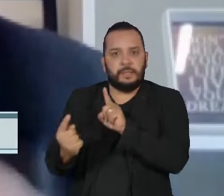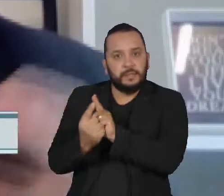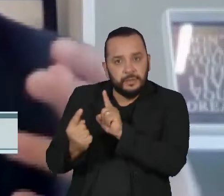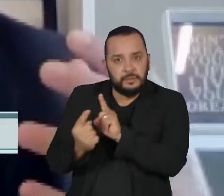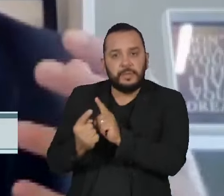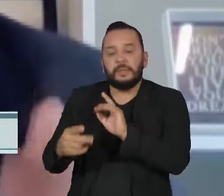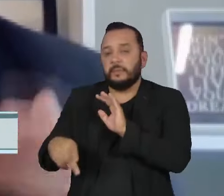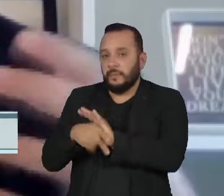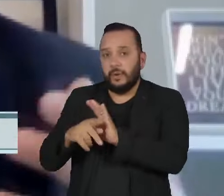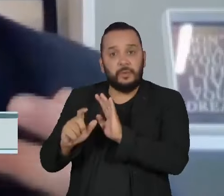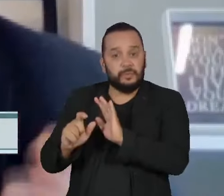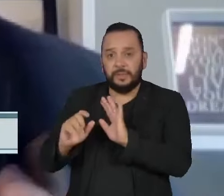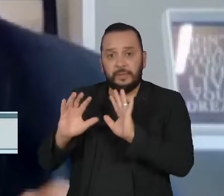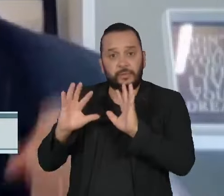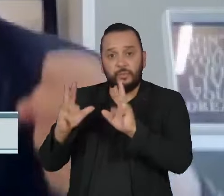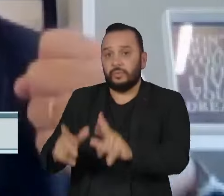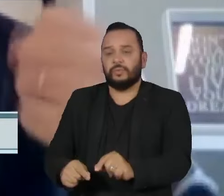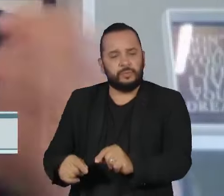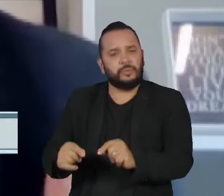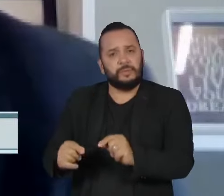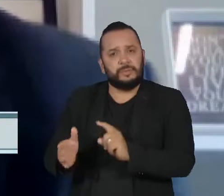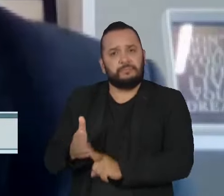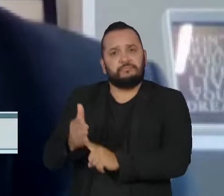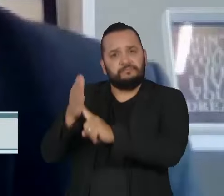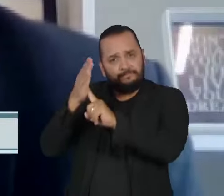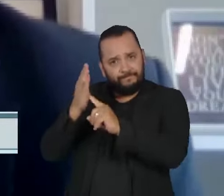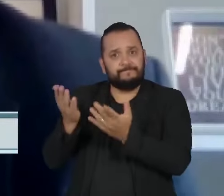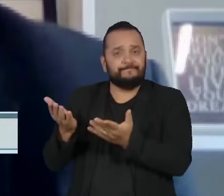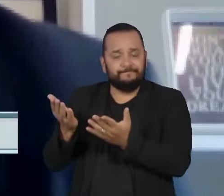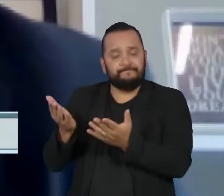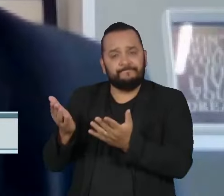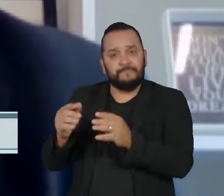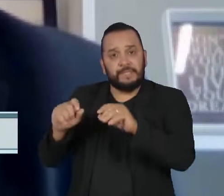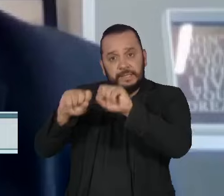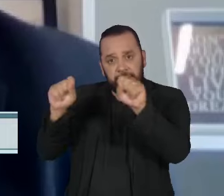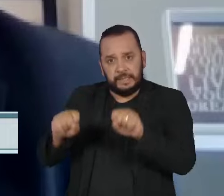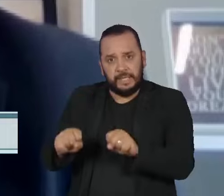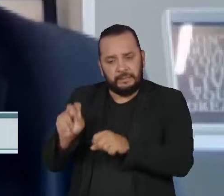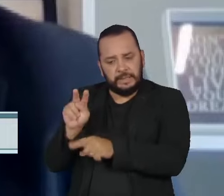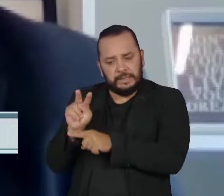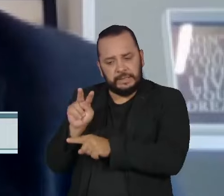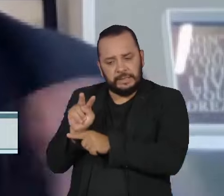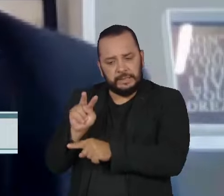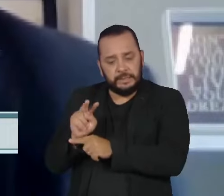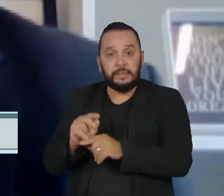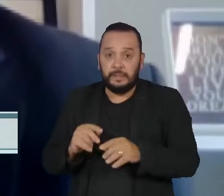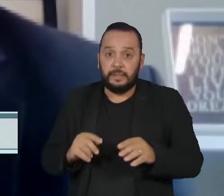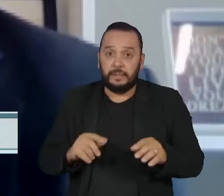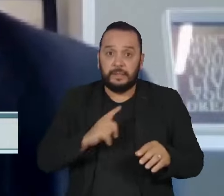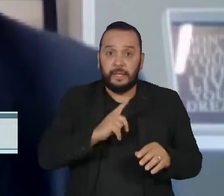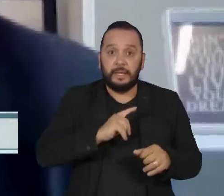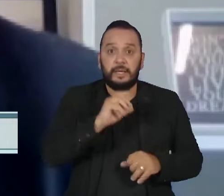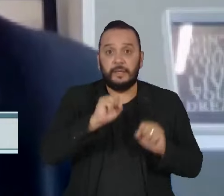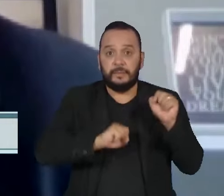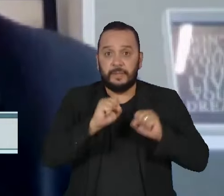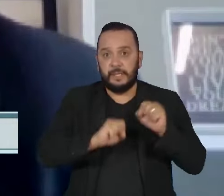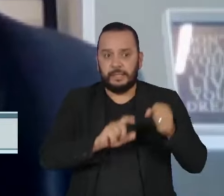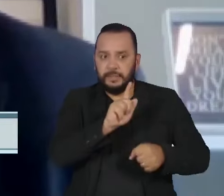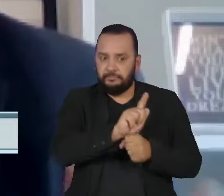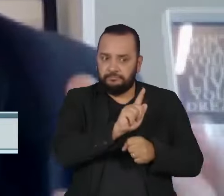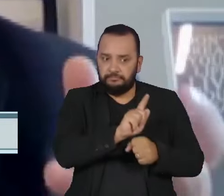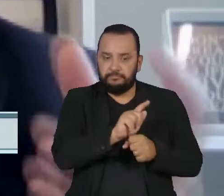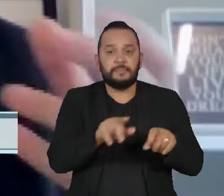prevê, além de toda essa carga de governança em relação às empresas, a nomeação de uma autoridade